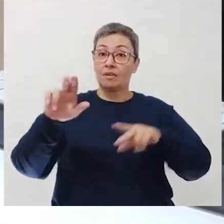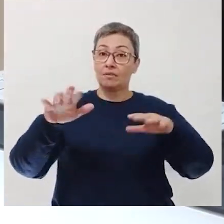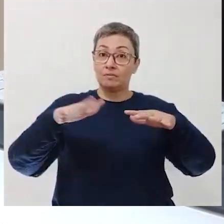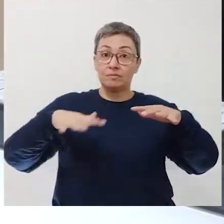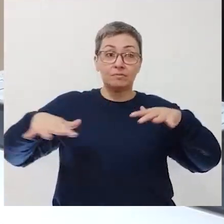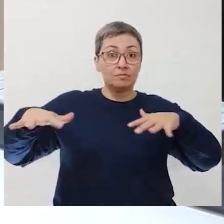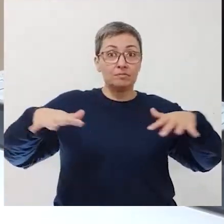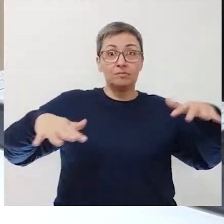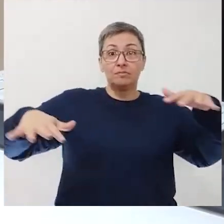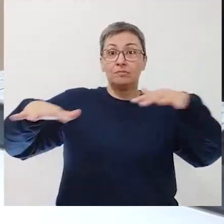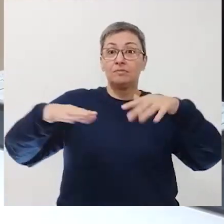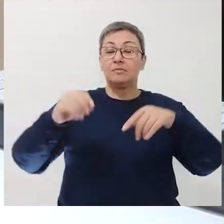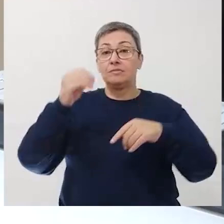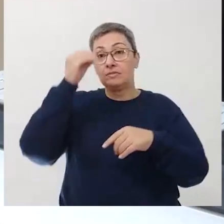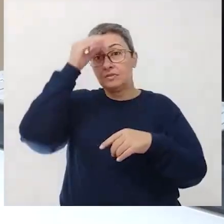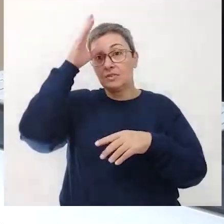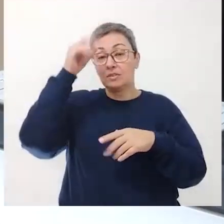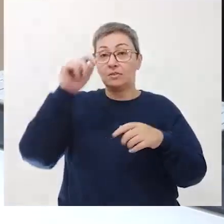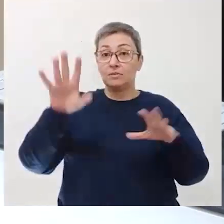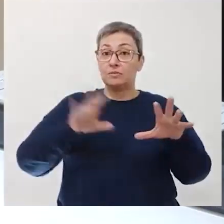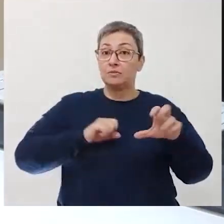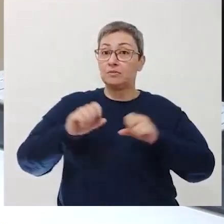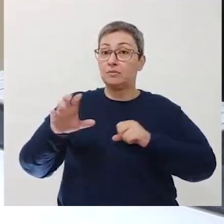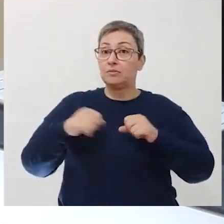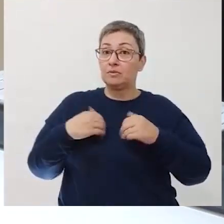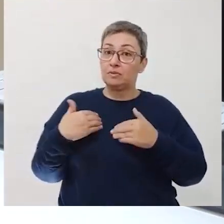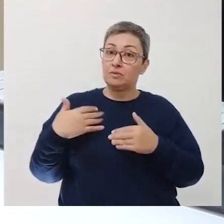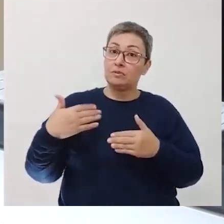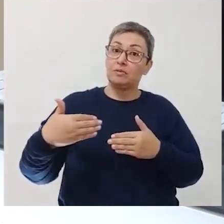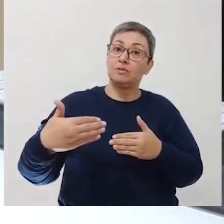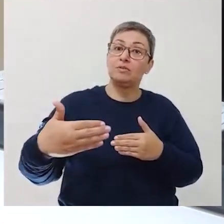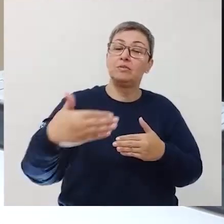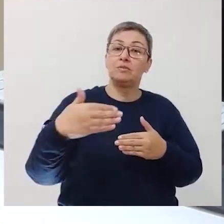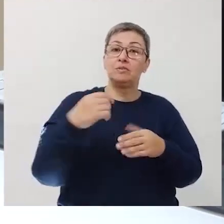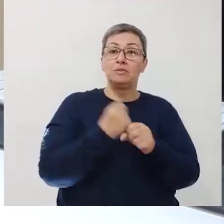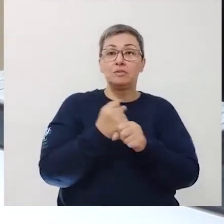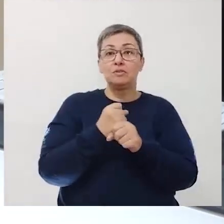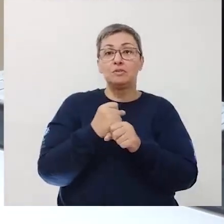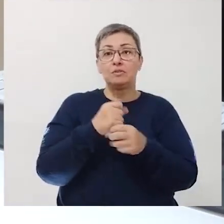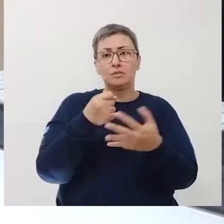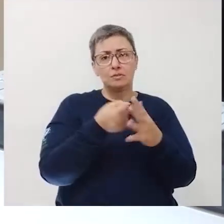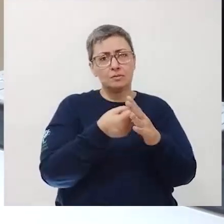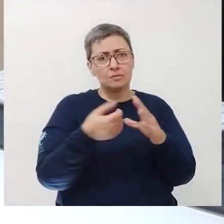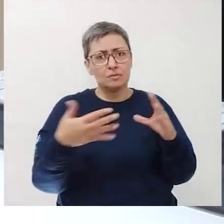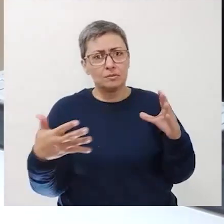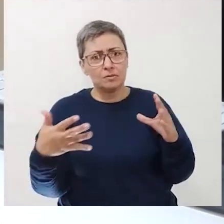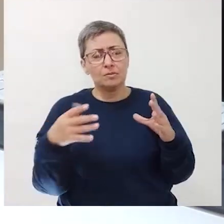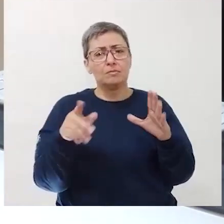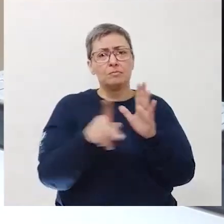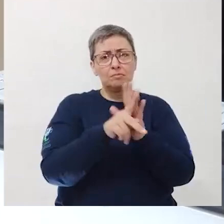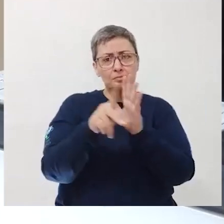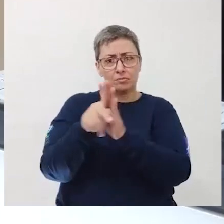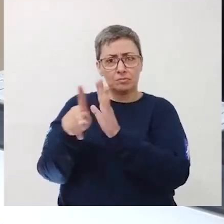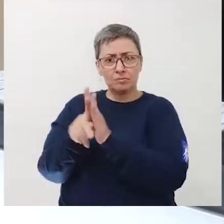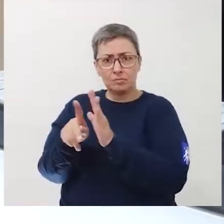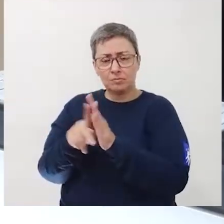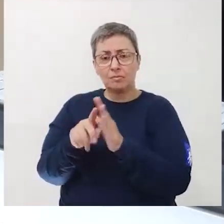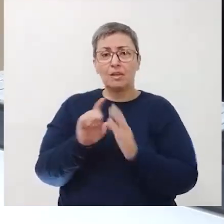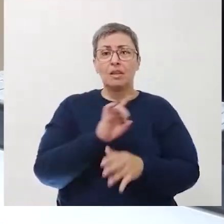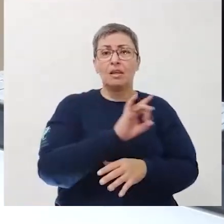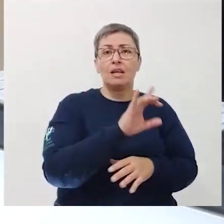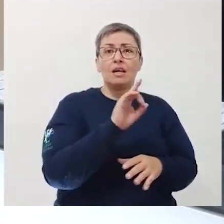diferentes áreas do conhecimento adquiriram ao longo dos anos características muito próprias.